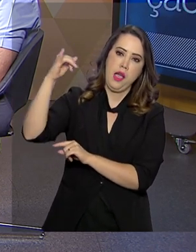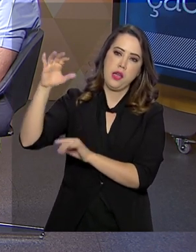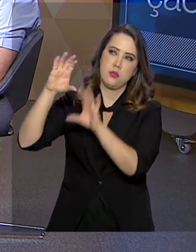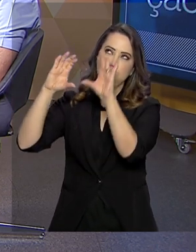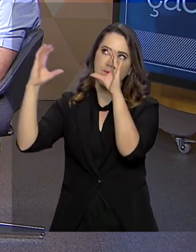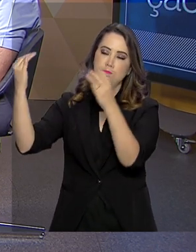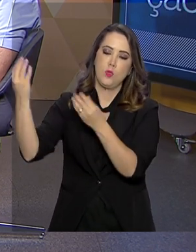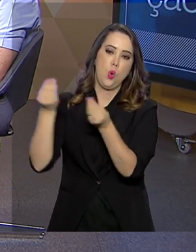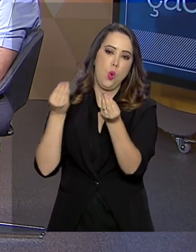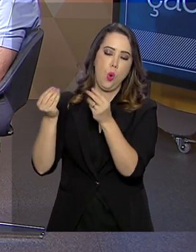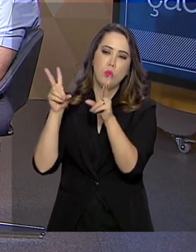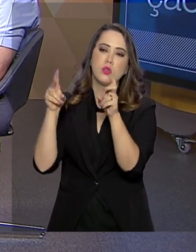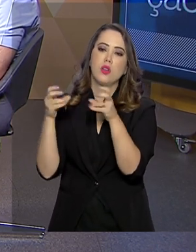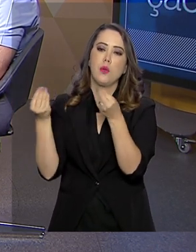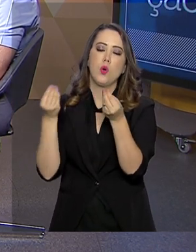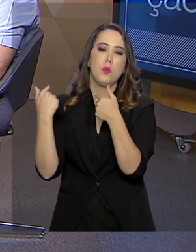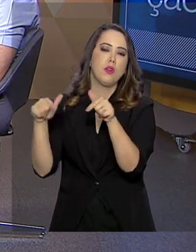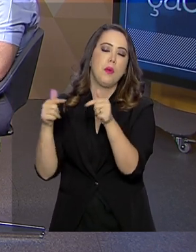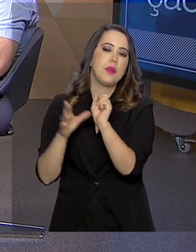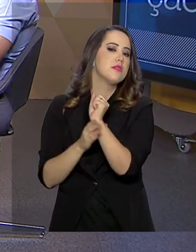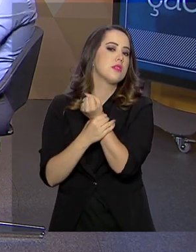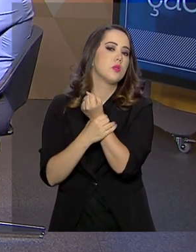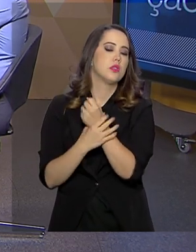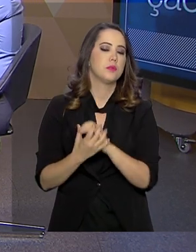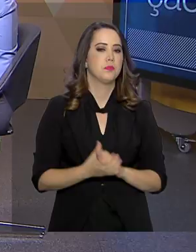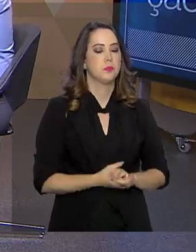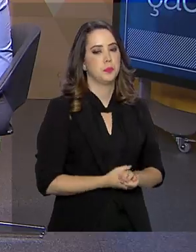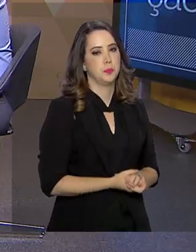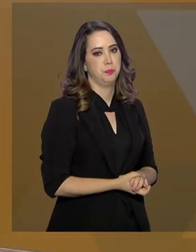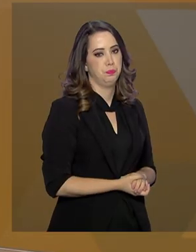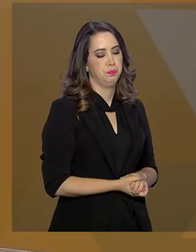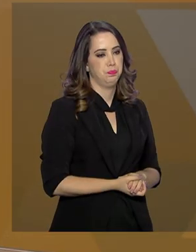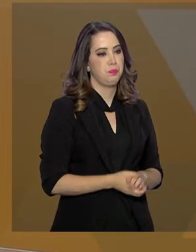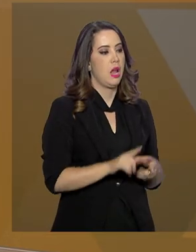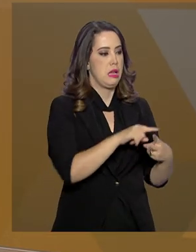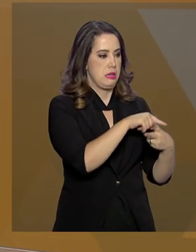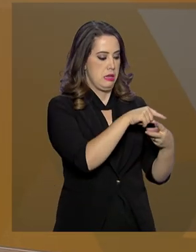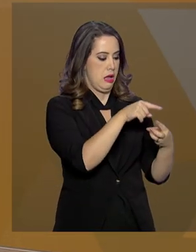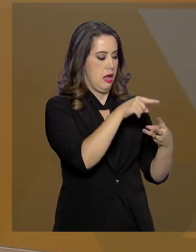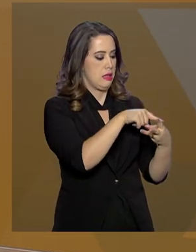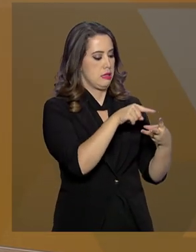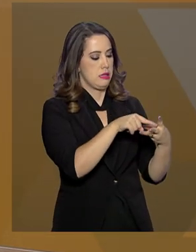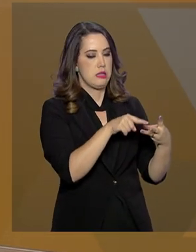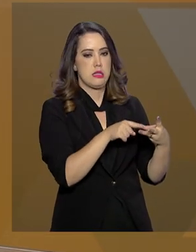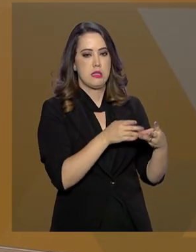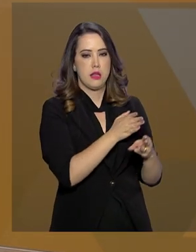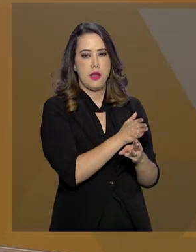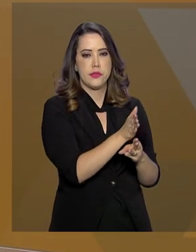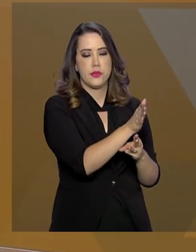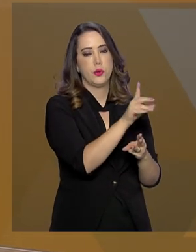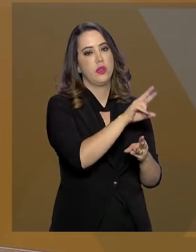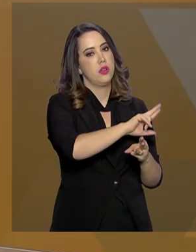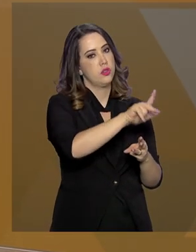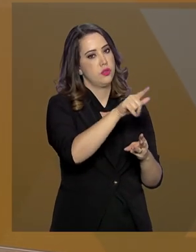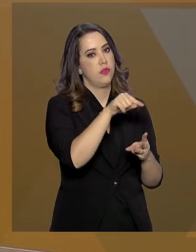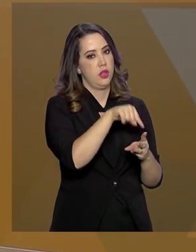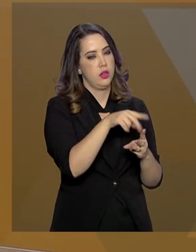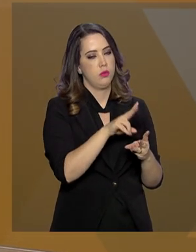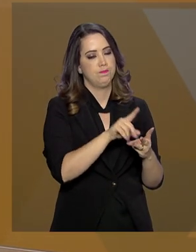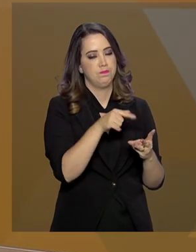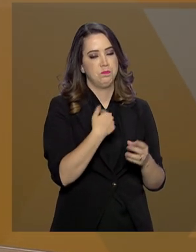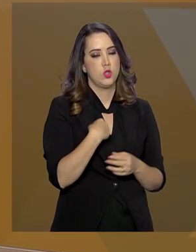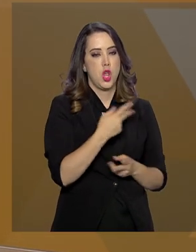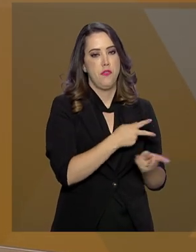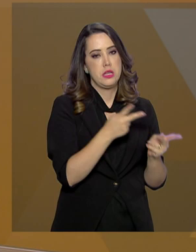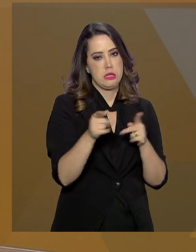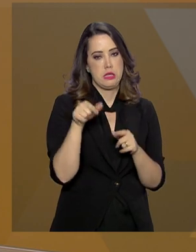sendo tratadas no programa? As três fronteiras são muito diferentes, né? Então, eu tive a oportunidade de visitar o Porto de Santos, o Porto do